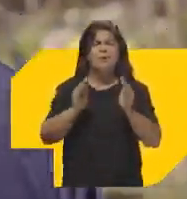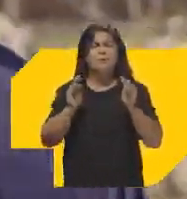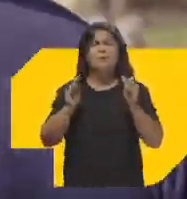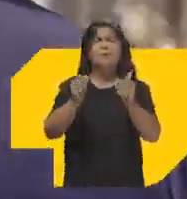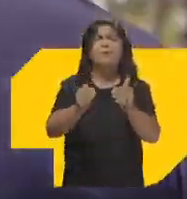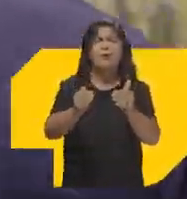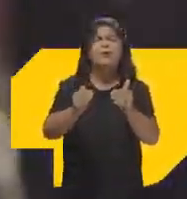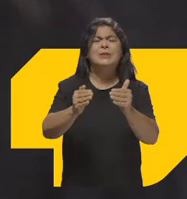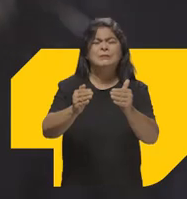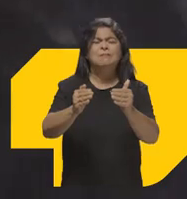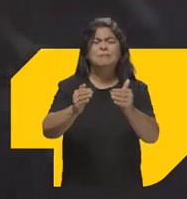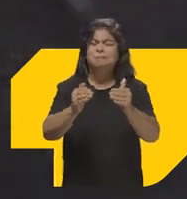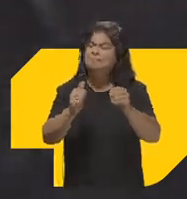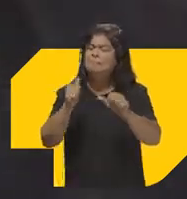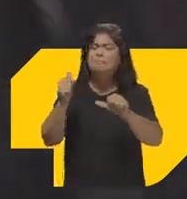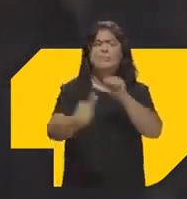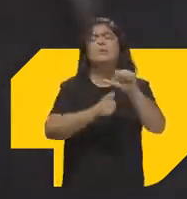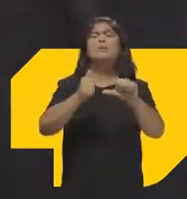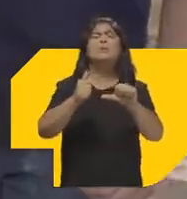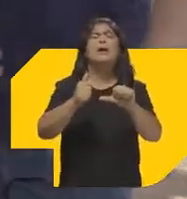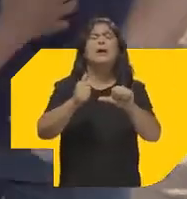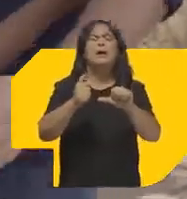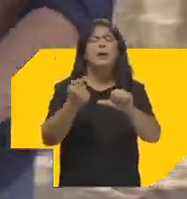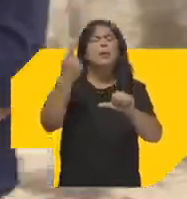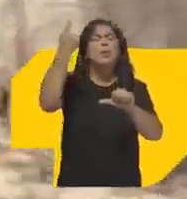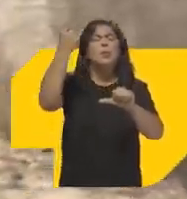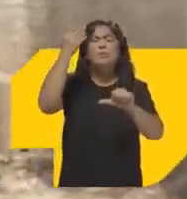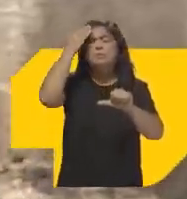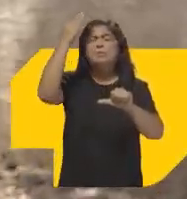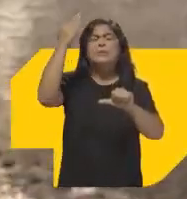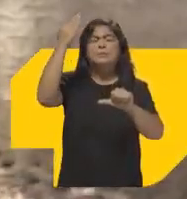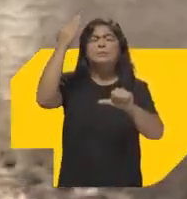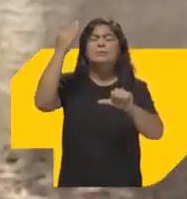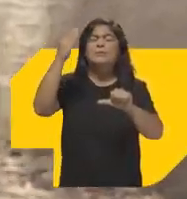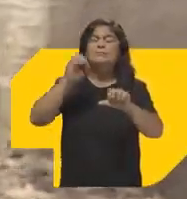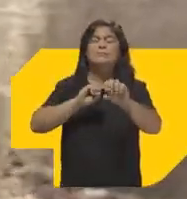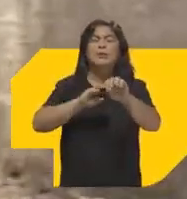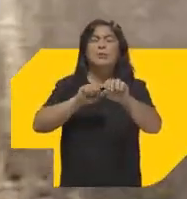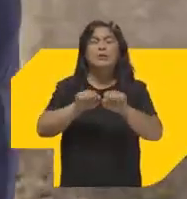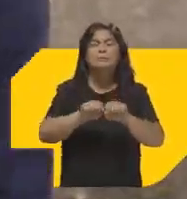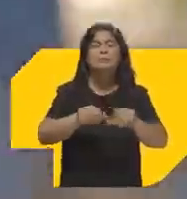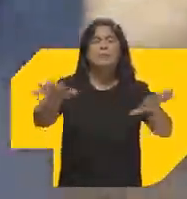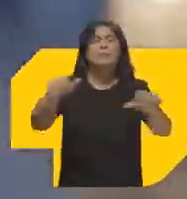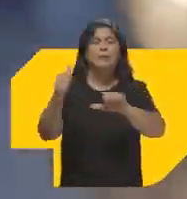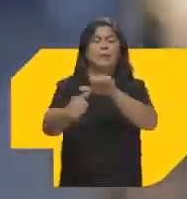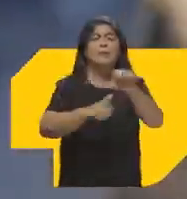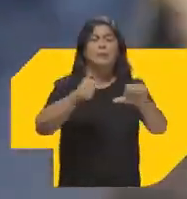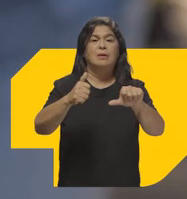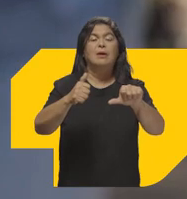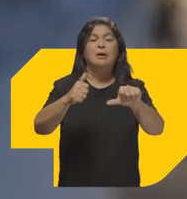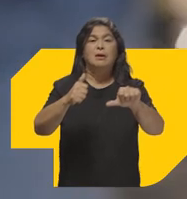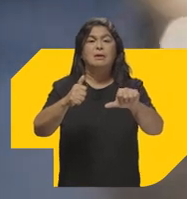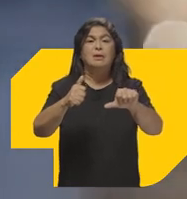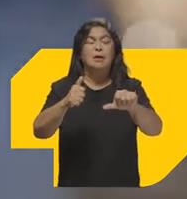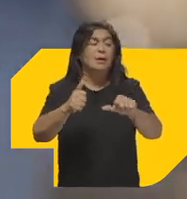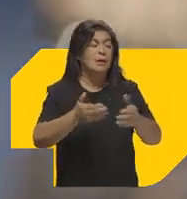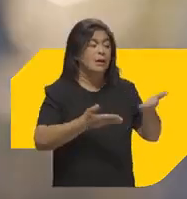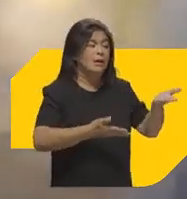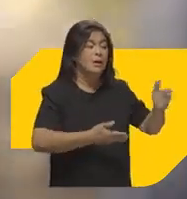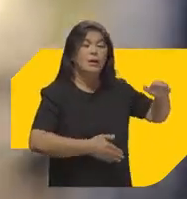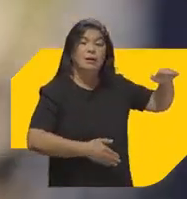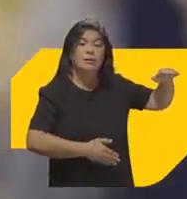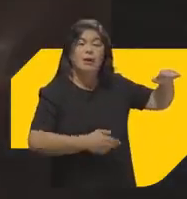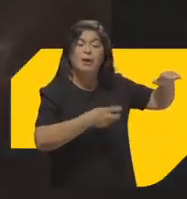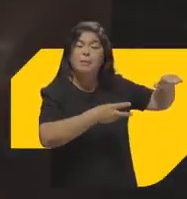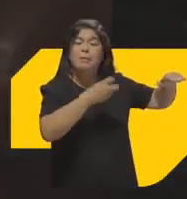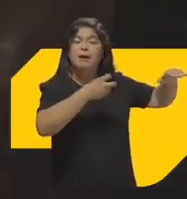nosso foco A nossa intenção de mudança Através da educação Assuma essa missão Inspirada em pessoas Como o